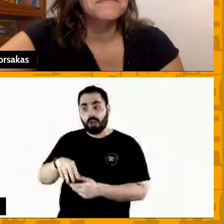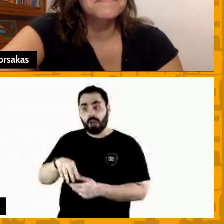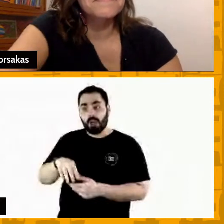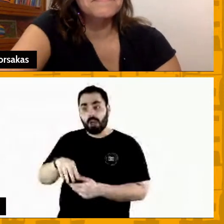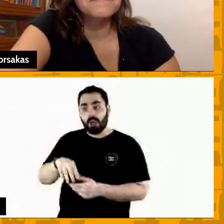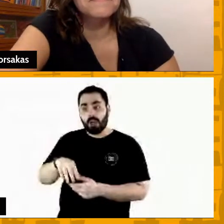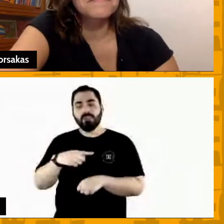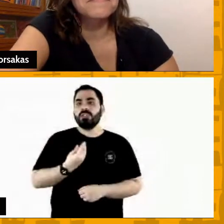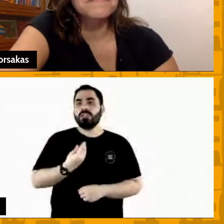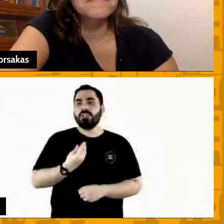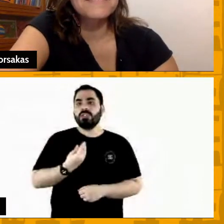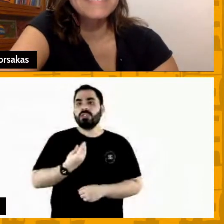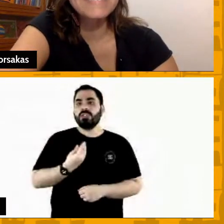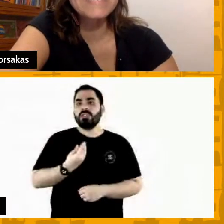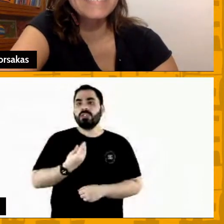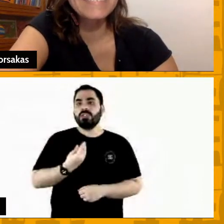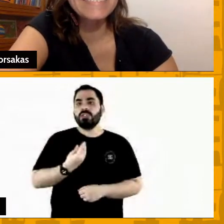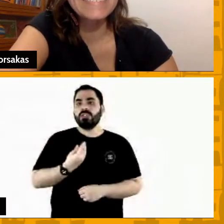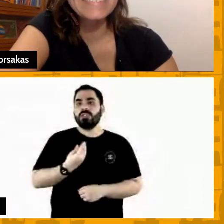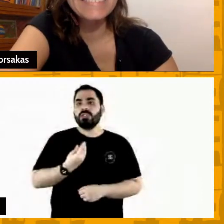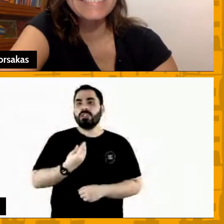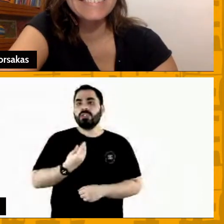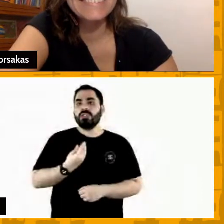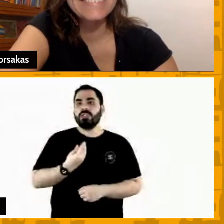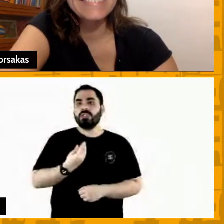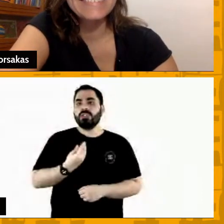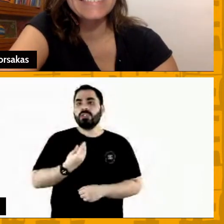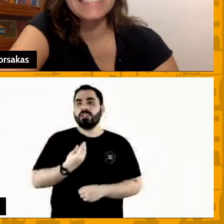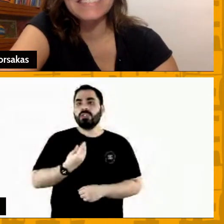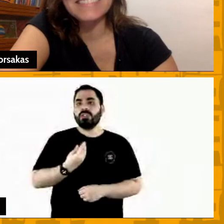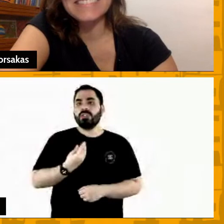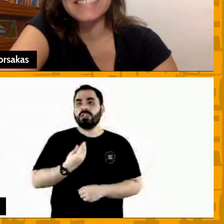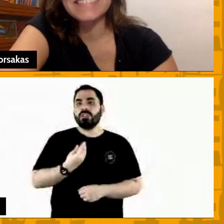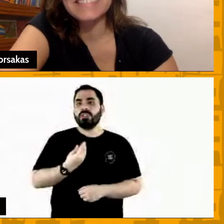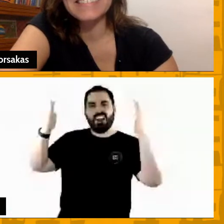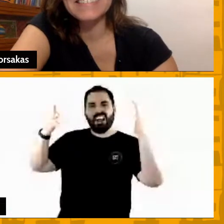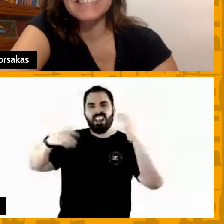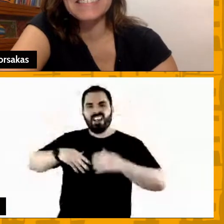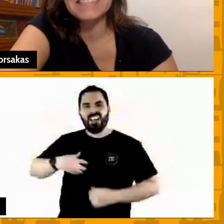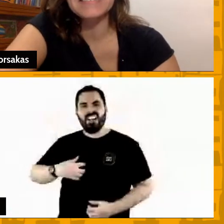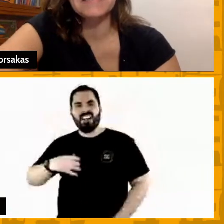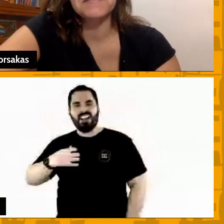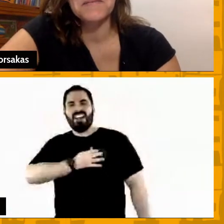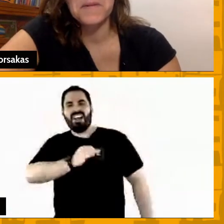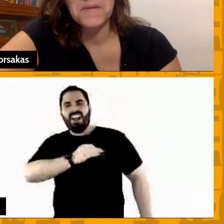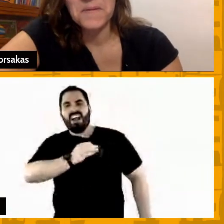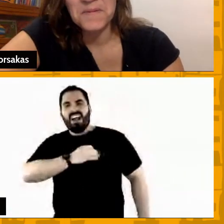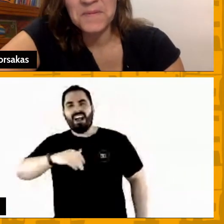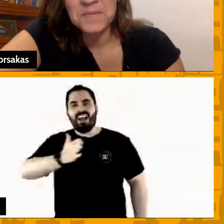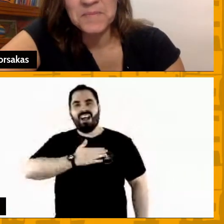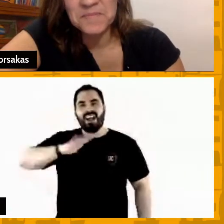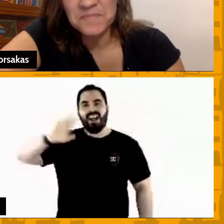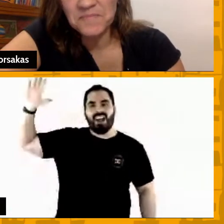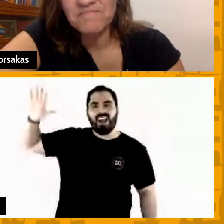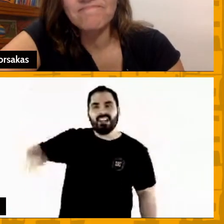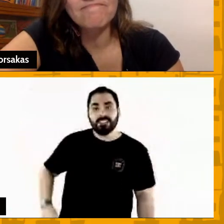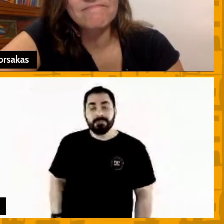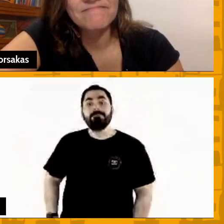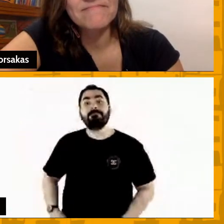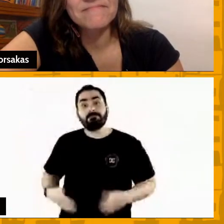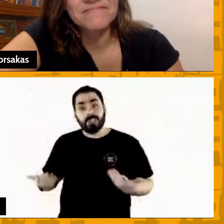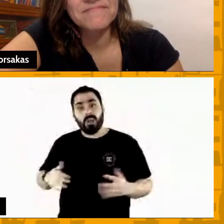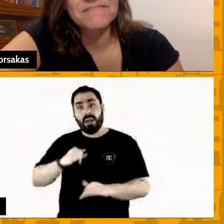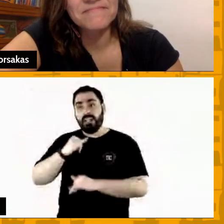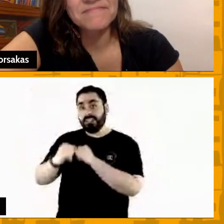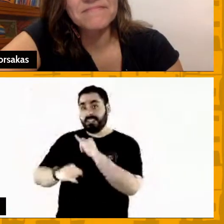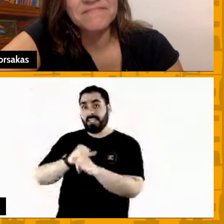e o torcedor é fanático e a gente tem que ter essa tranquilidade né eu acho que a internet deu voz a muitas